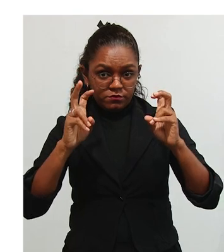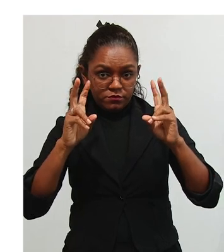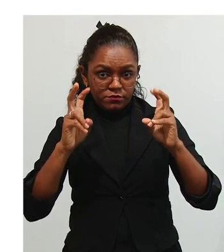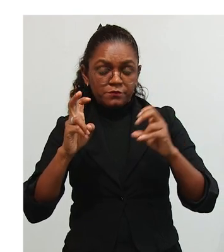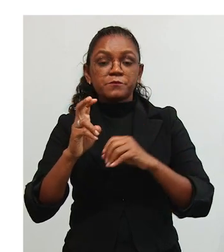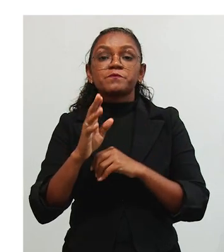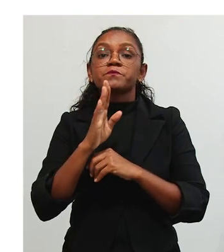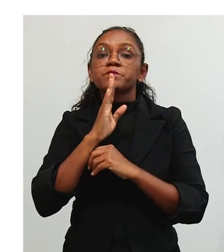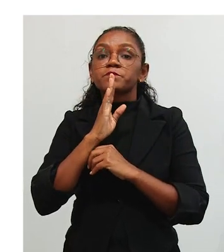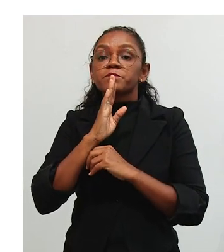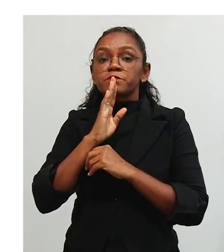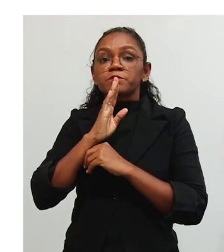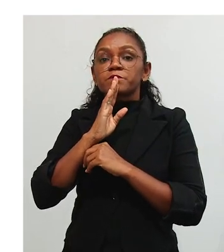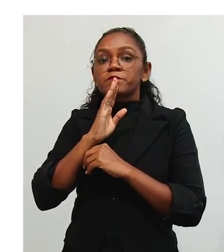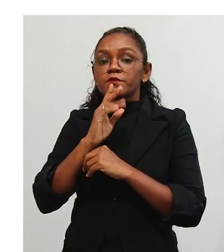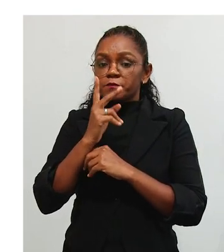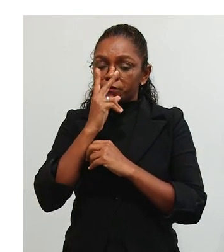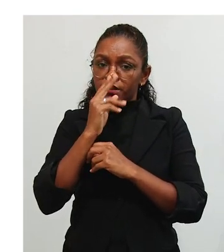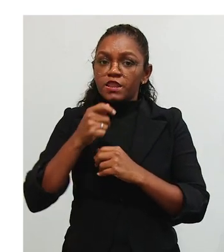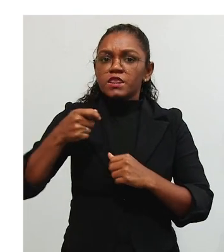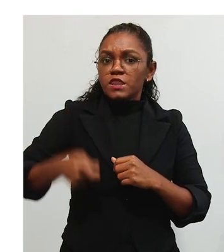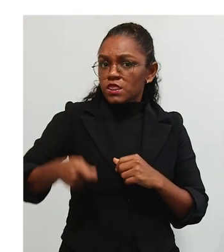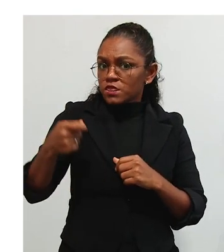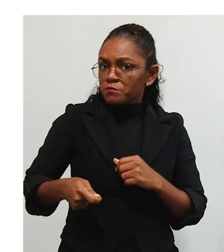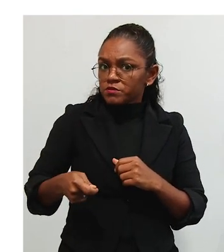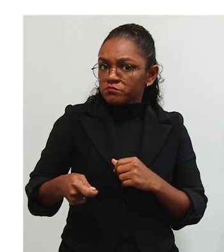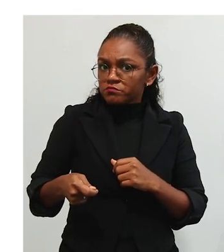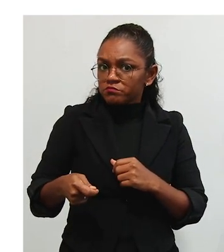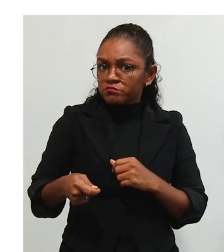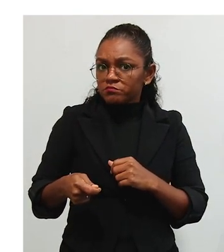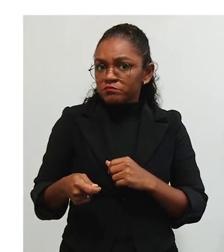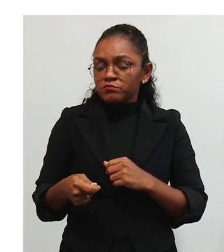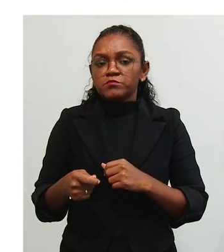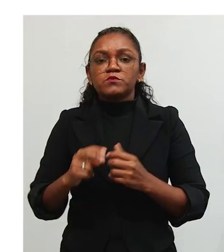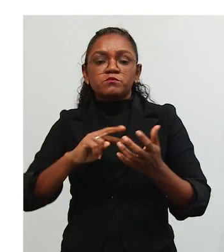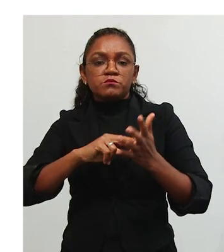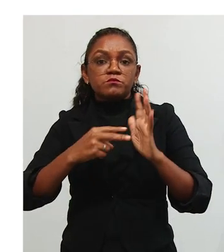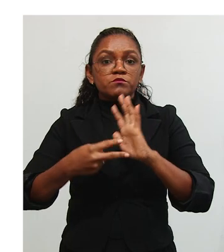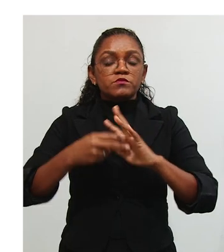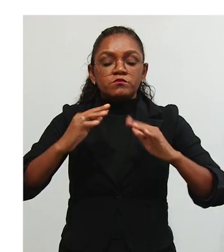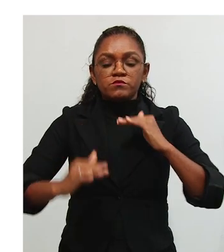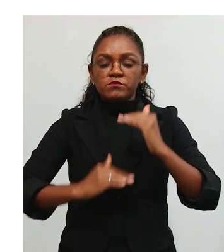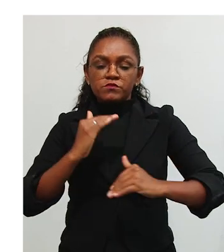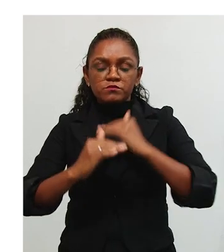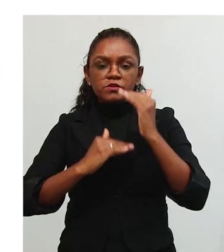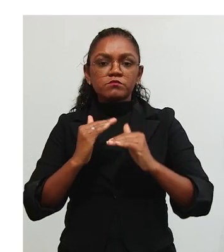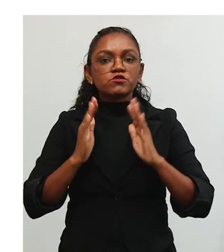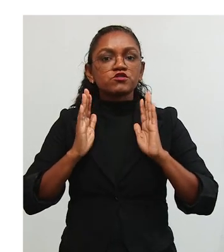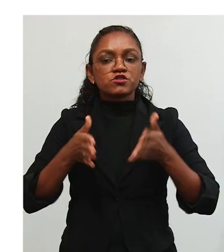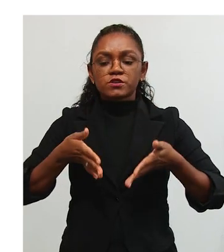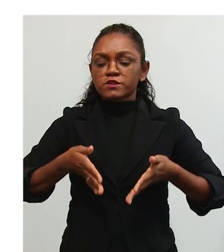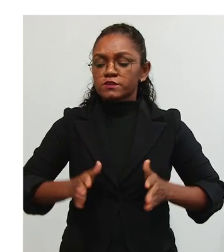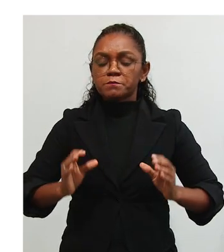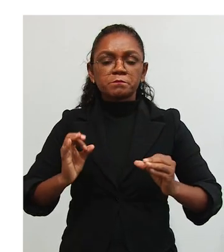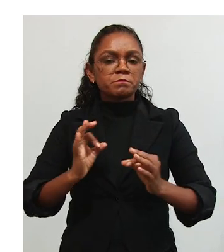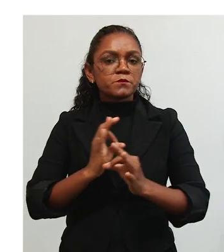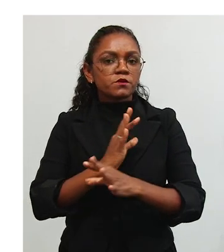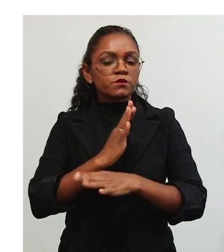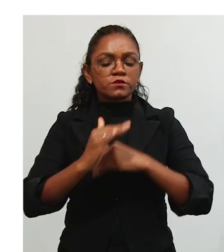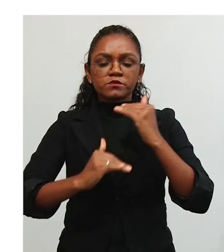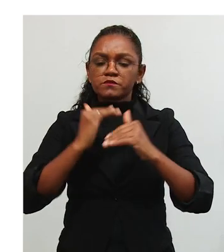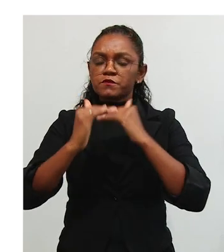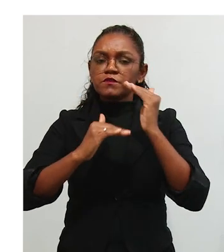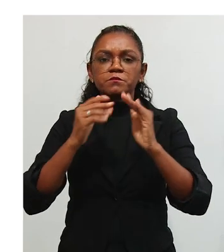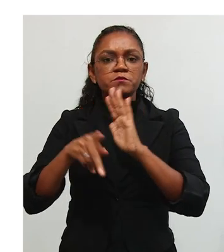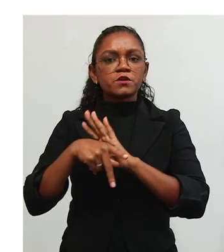também é conhecida como uma concepção determinista. Ela determina que o desenvolvimento, eu já